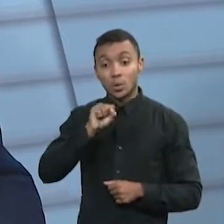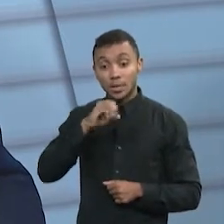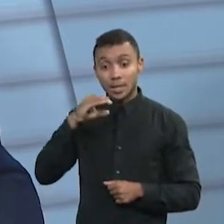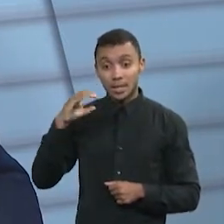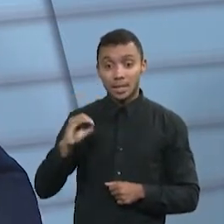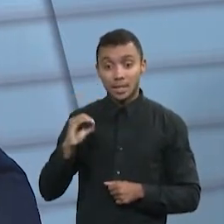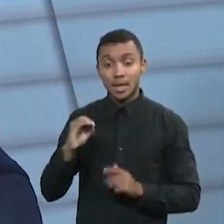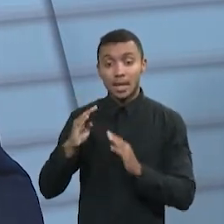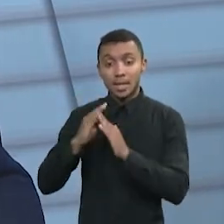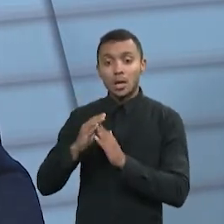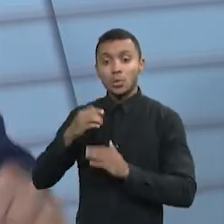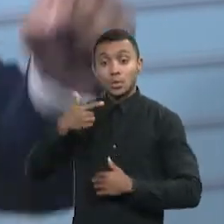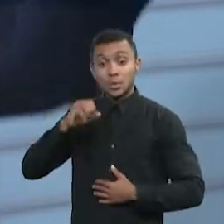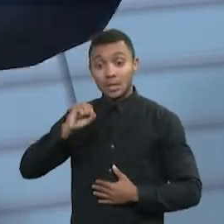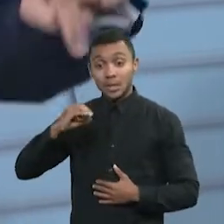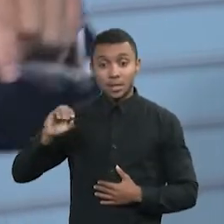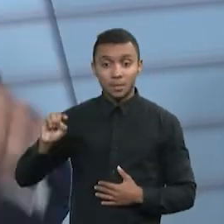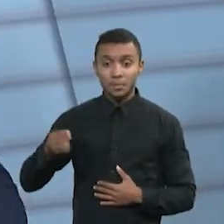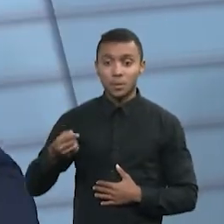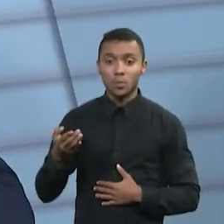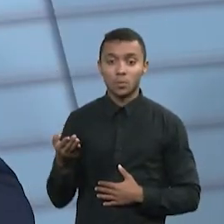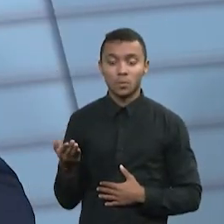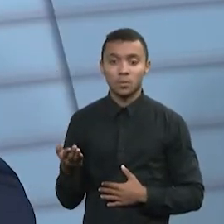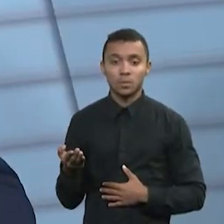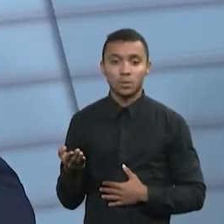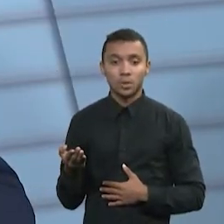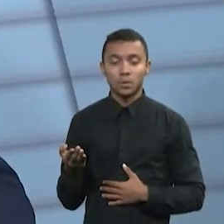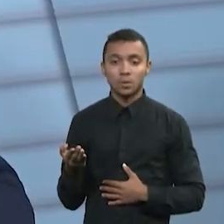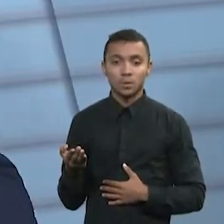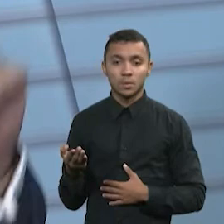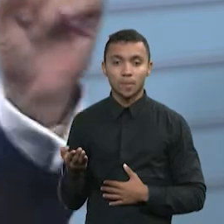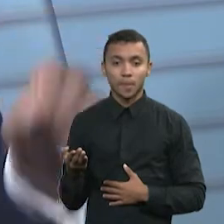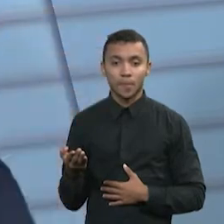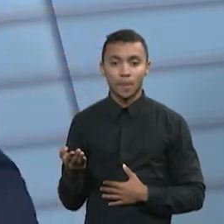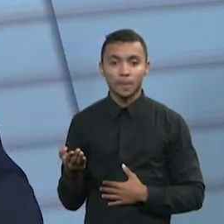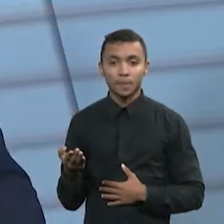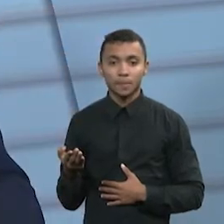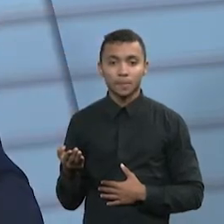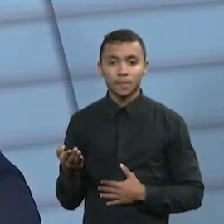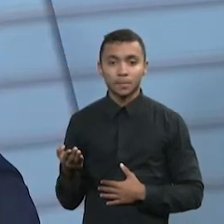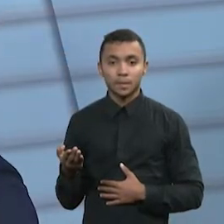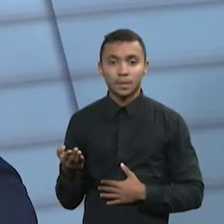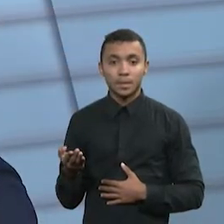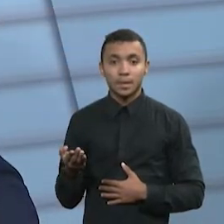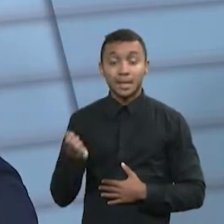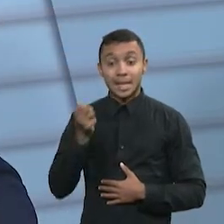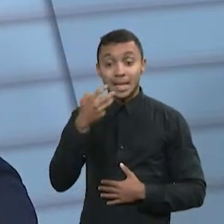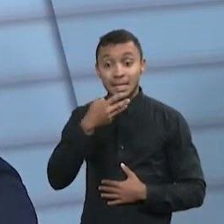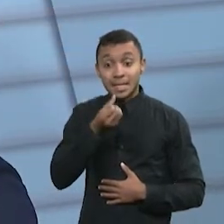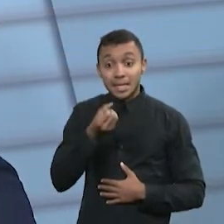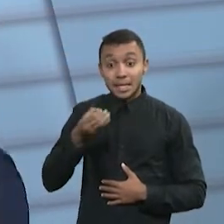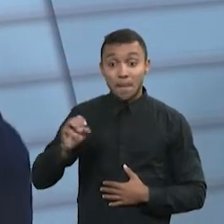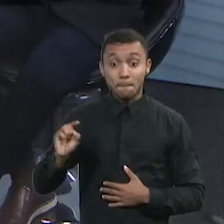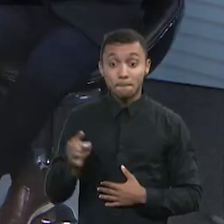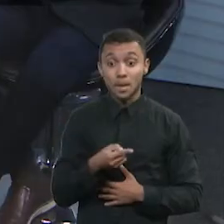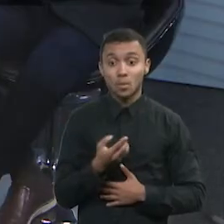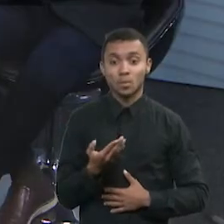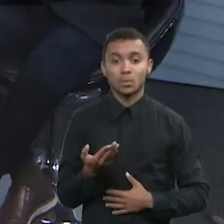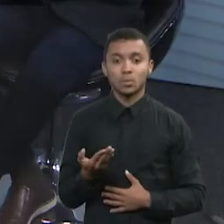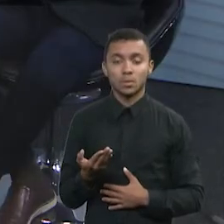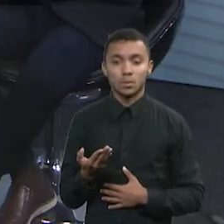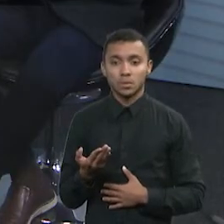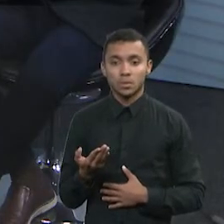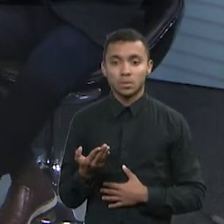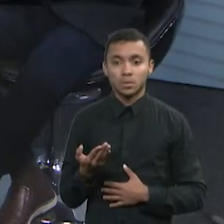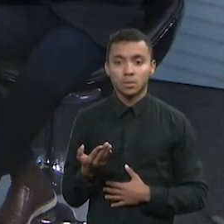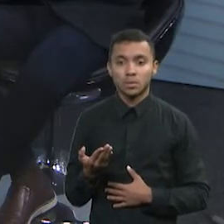256 mil, se corrigida hoje. Minto, 360 mil, aproximadamente. você não pode querer que alguém venda